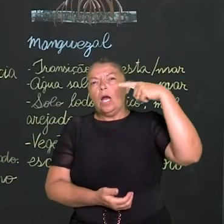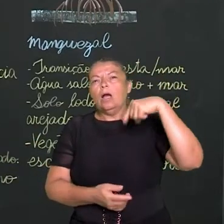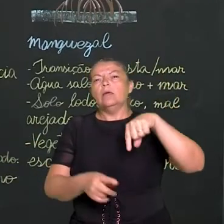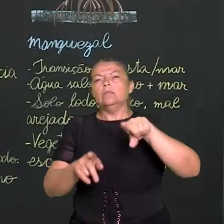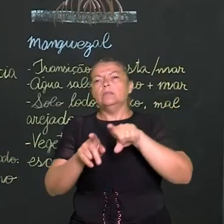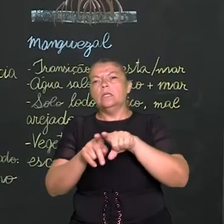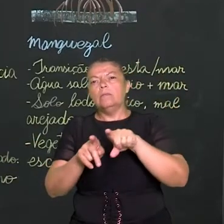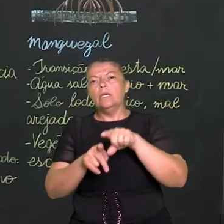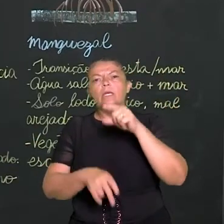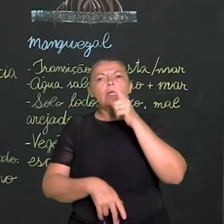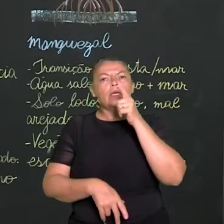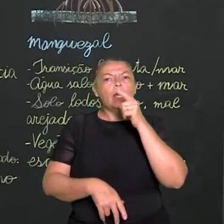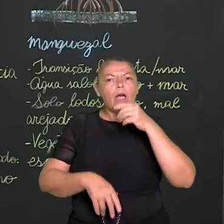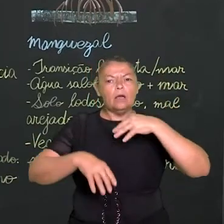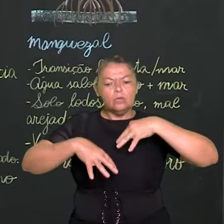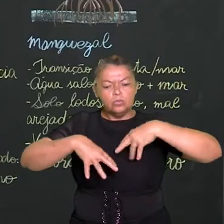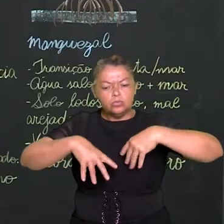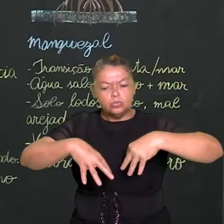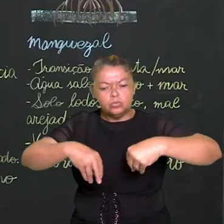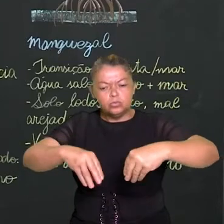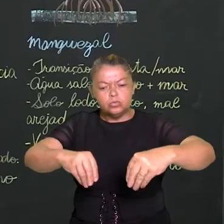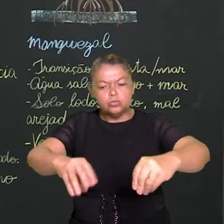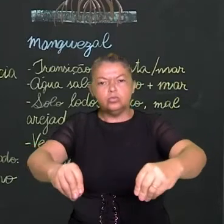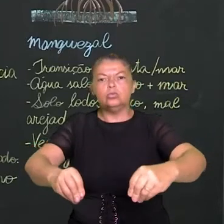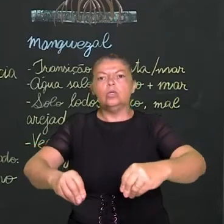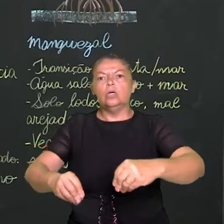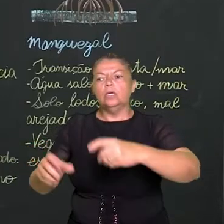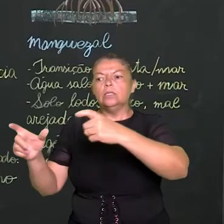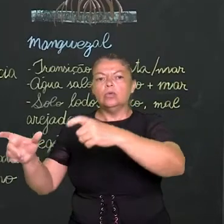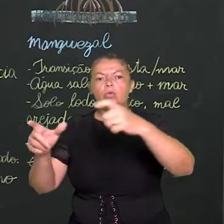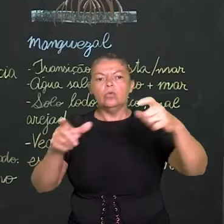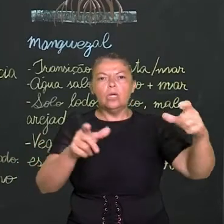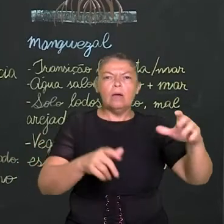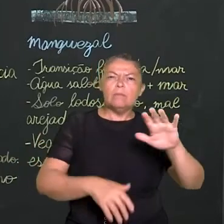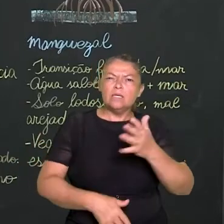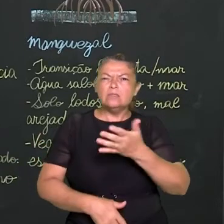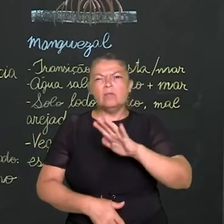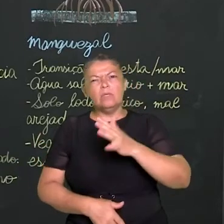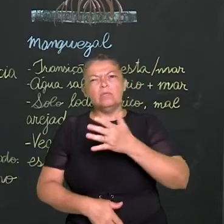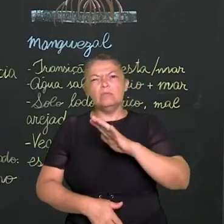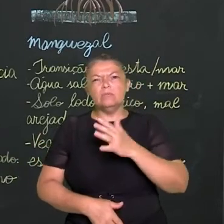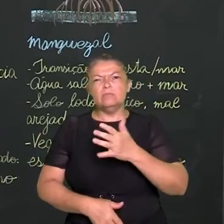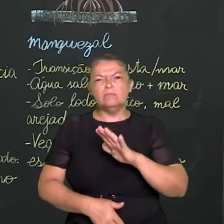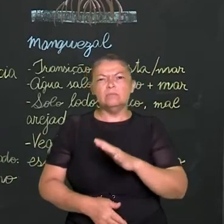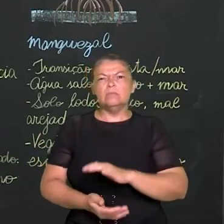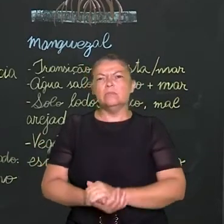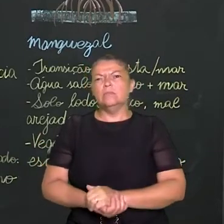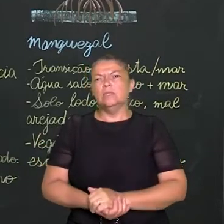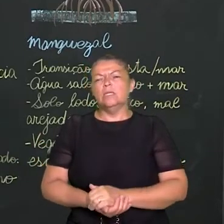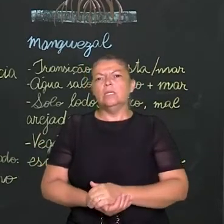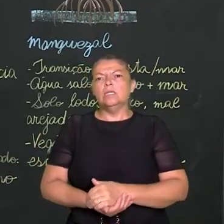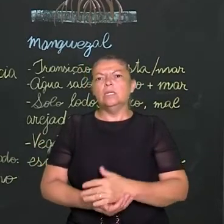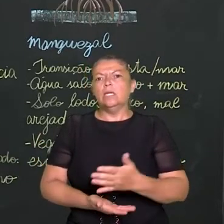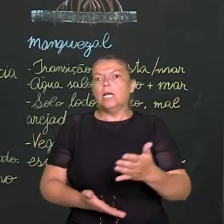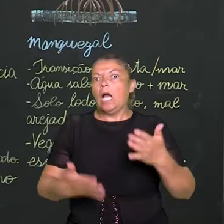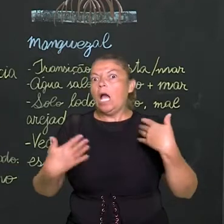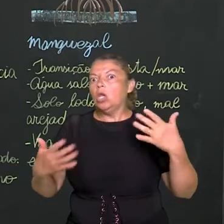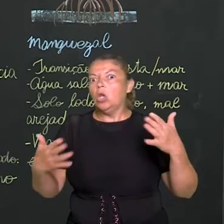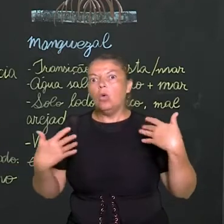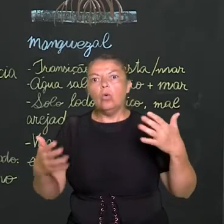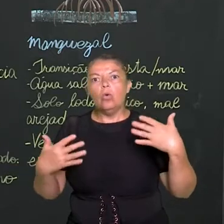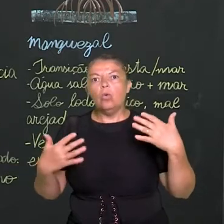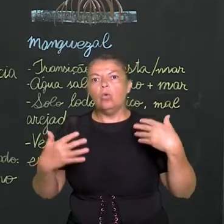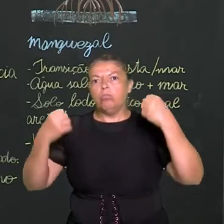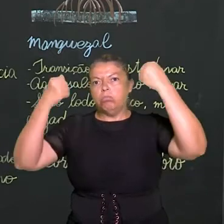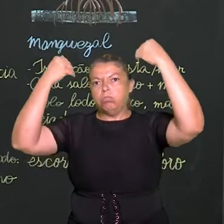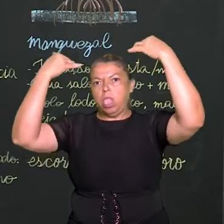maior, a luminosidade. Então, a característica desse ambiente é um ambiente com muita luminosidade, com muito calor, variando um